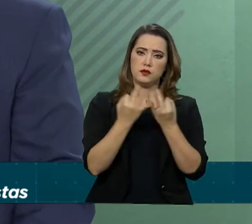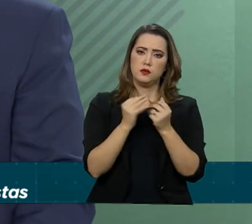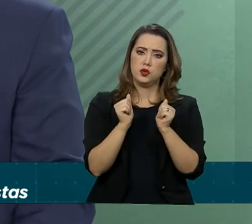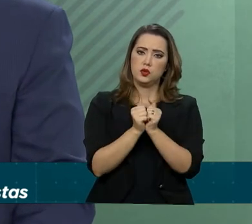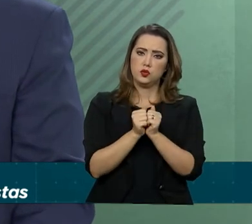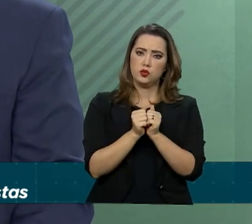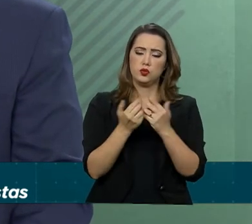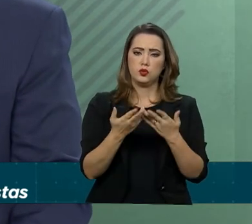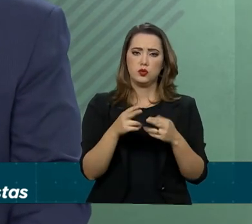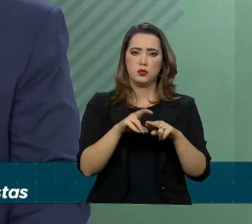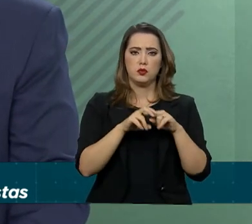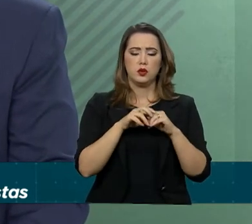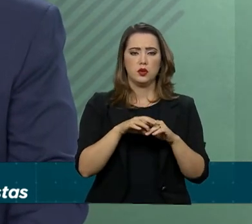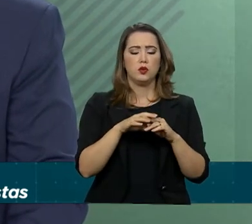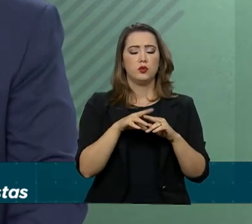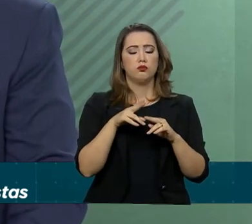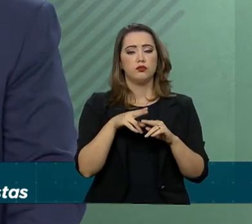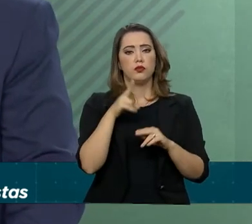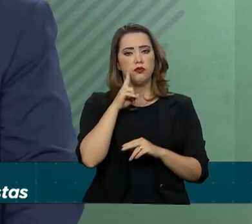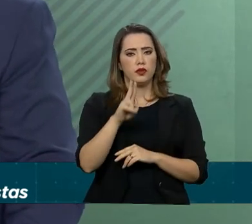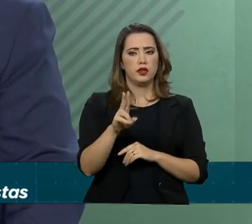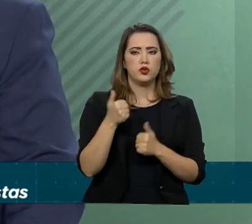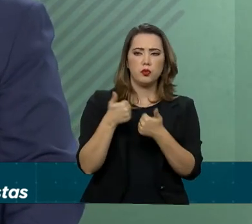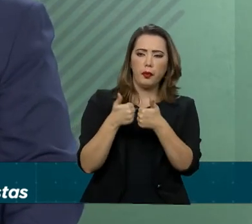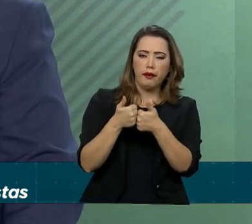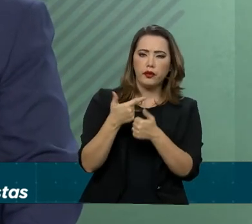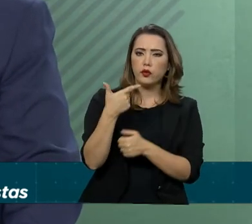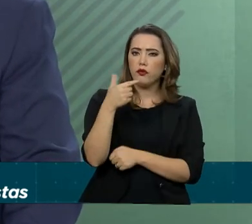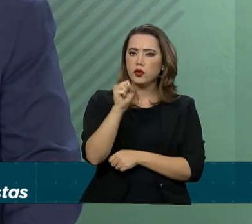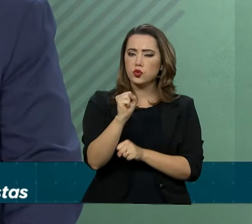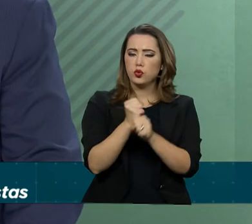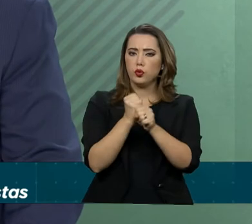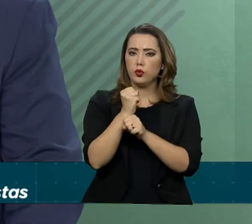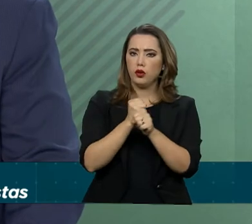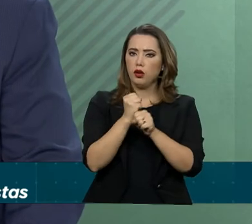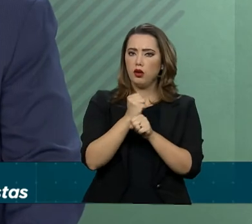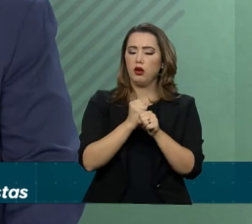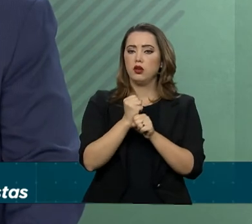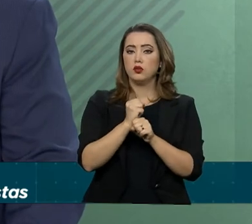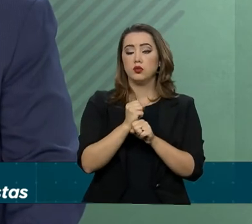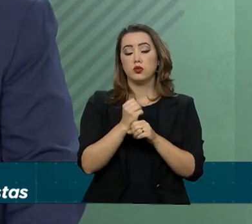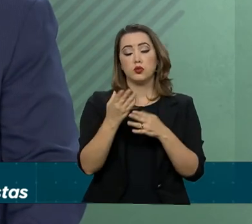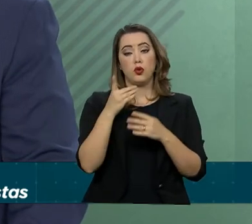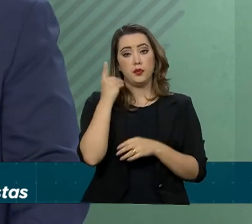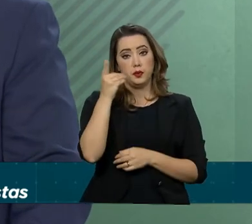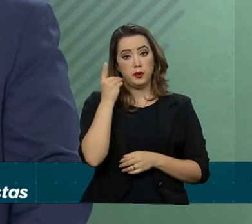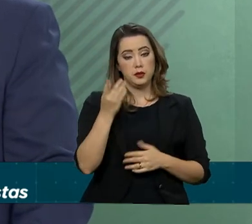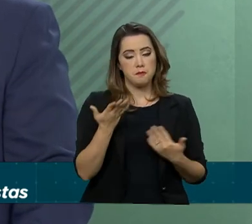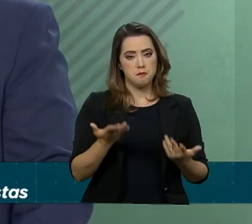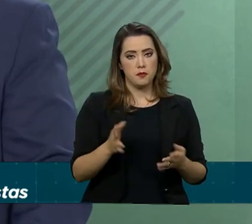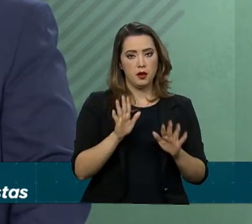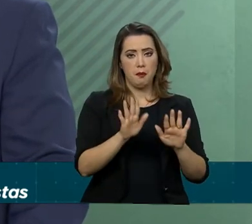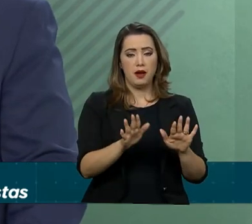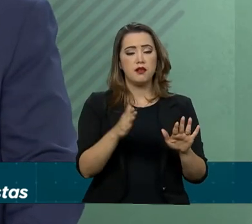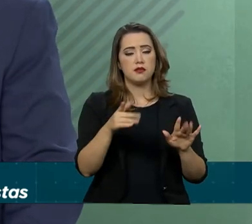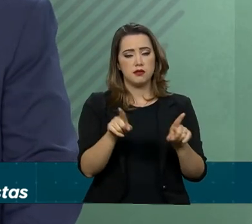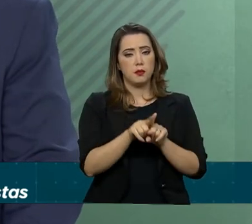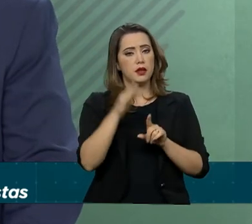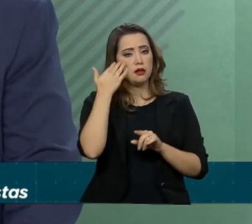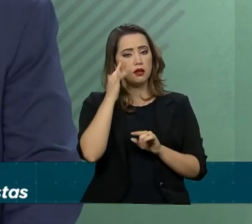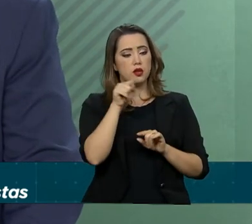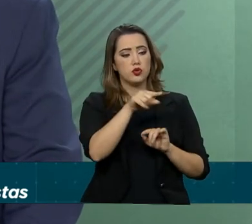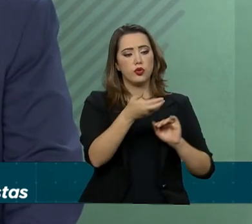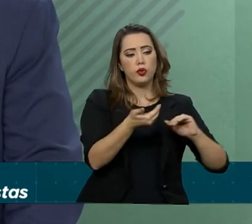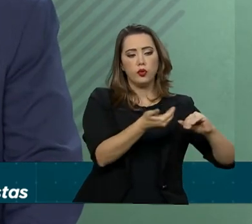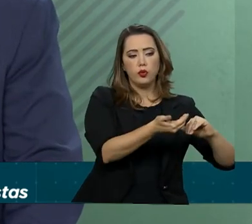e pelo conhecimento de quase 28 anos de mandato. Mas ele também entende que o Congresso tem, neste momento,